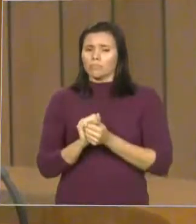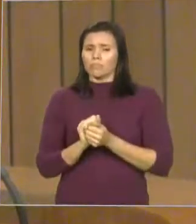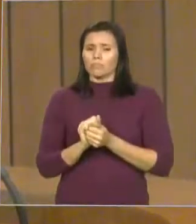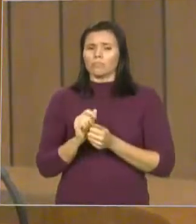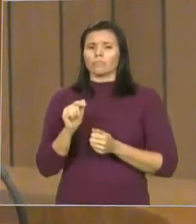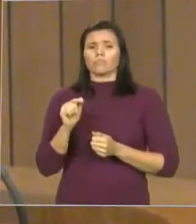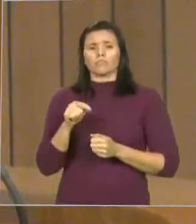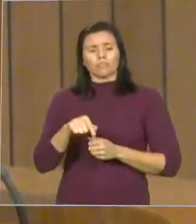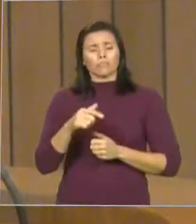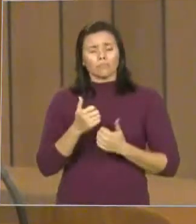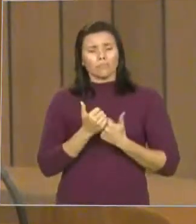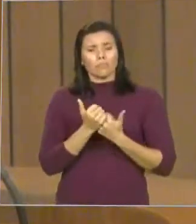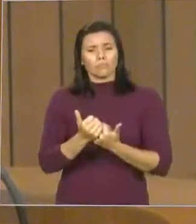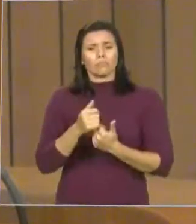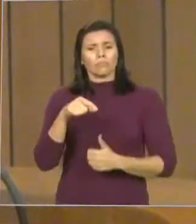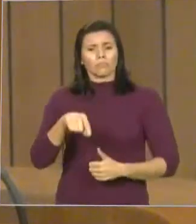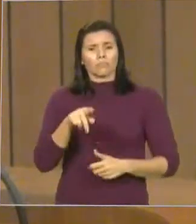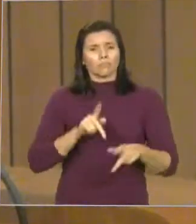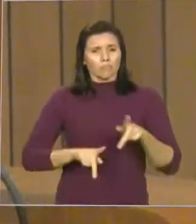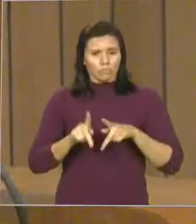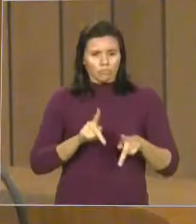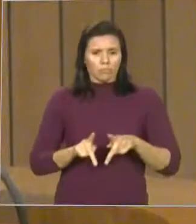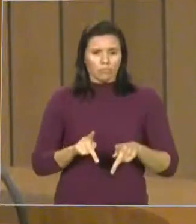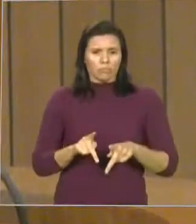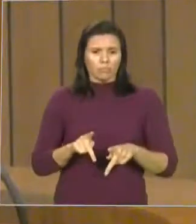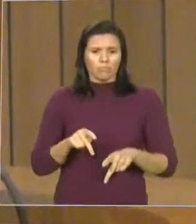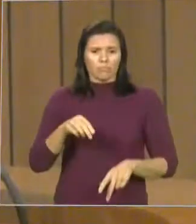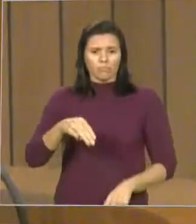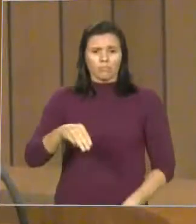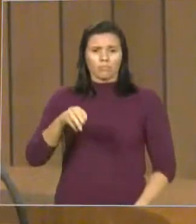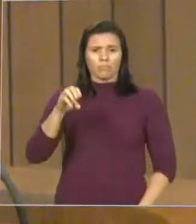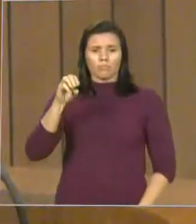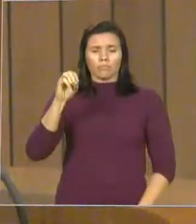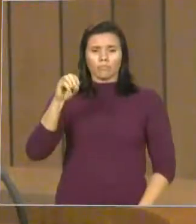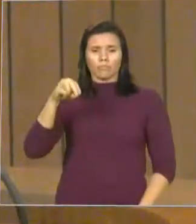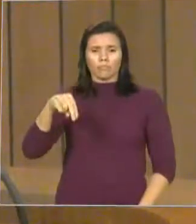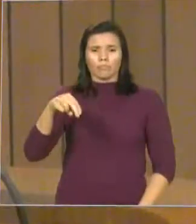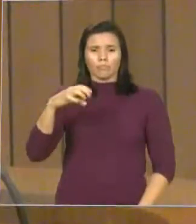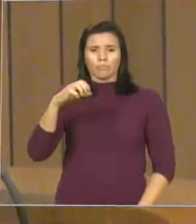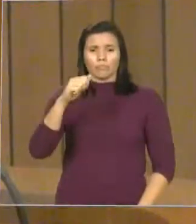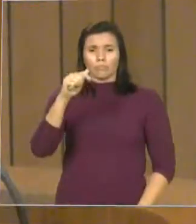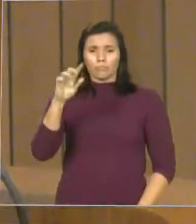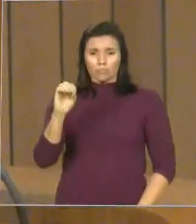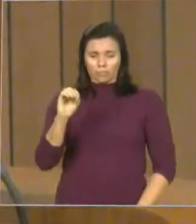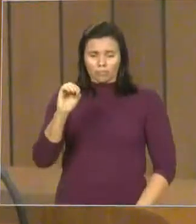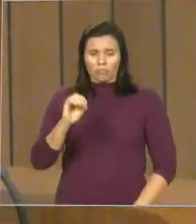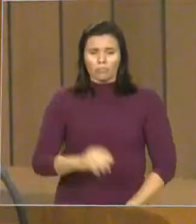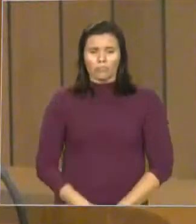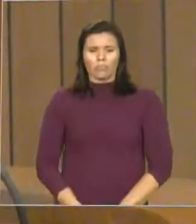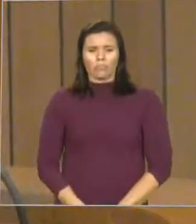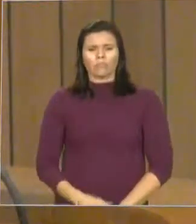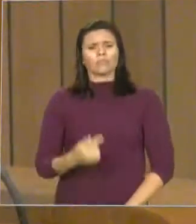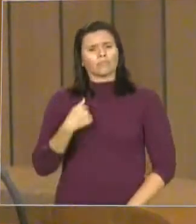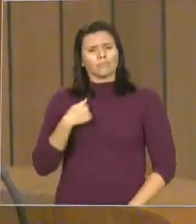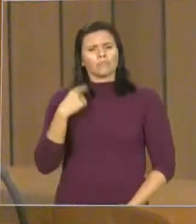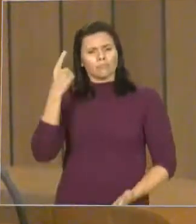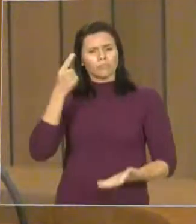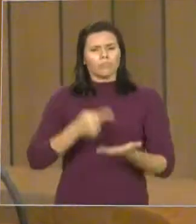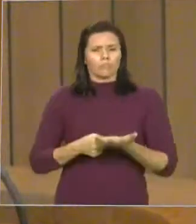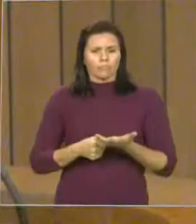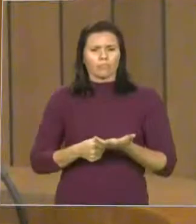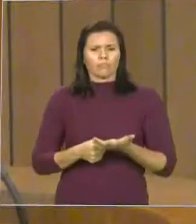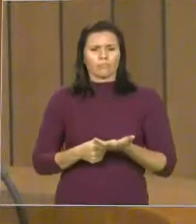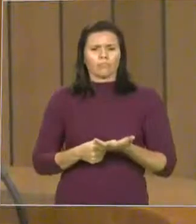benefícios. E nessa oportunidade, nós assumimos um compromisso, o deputado